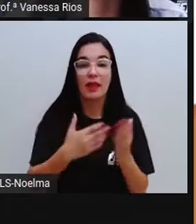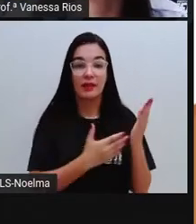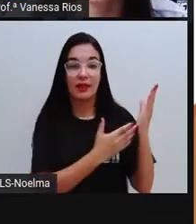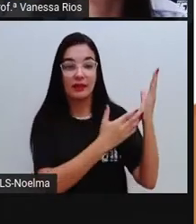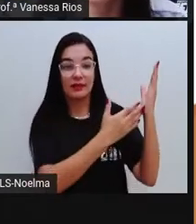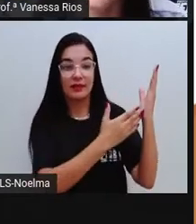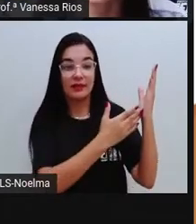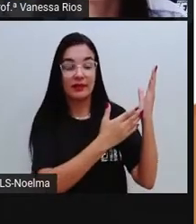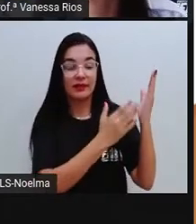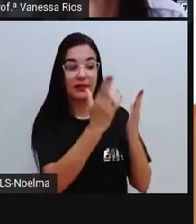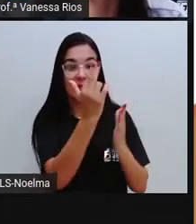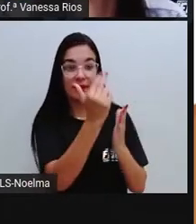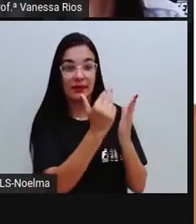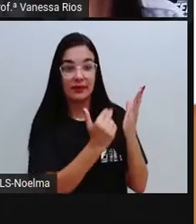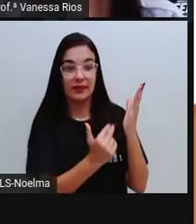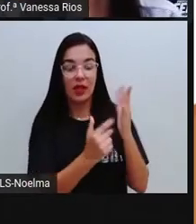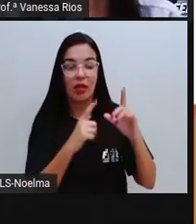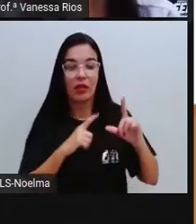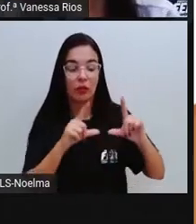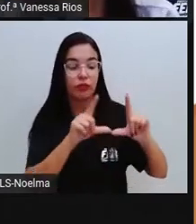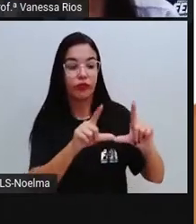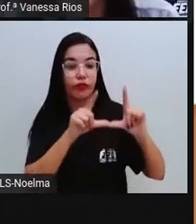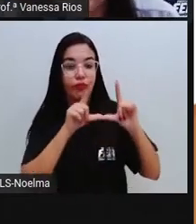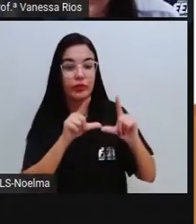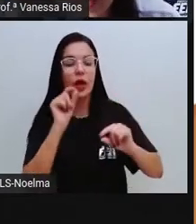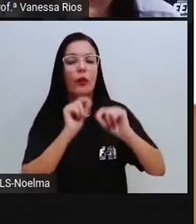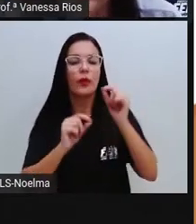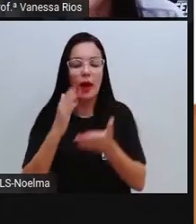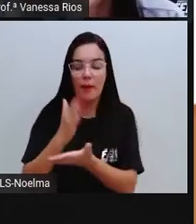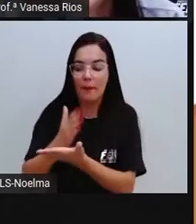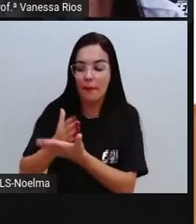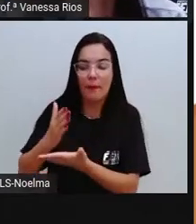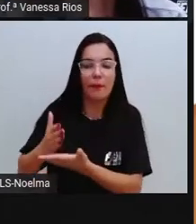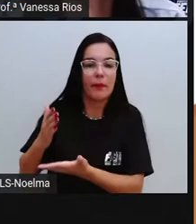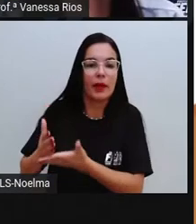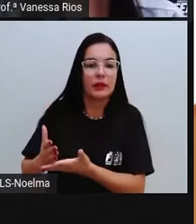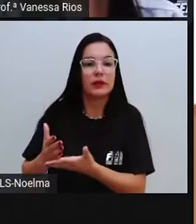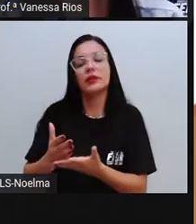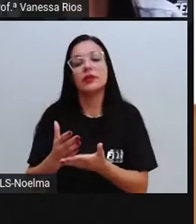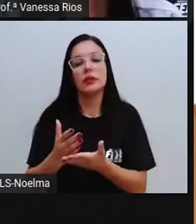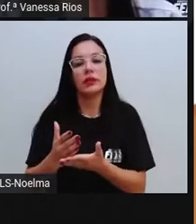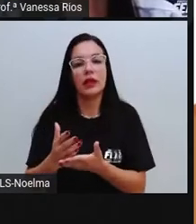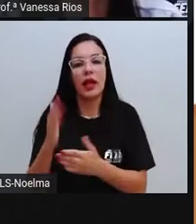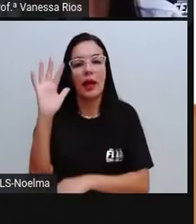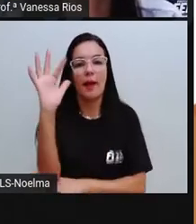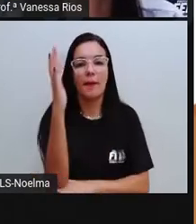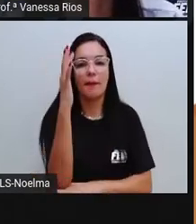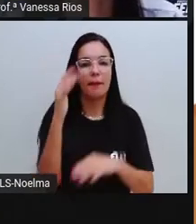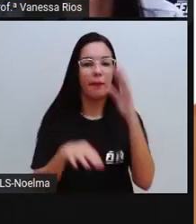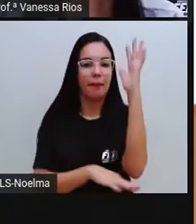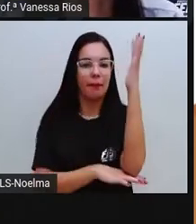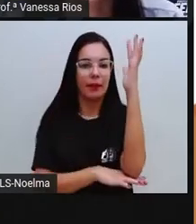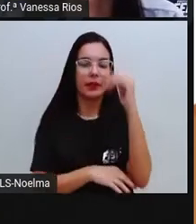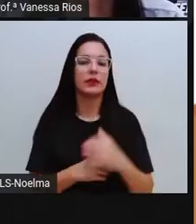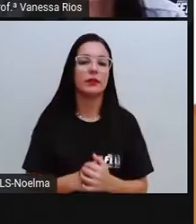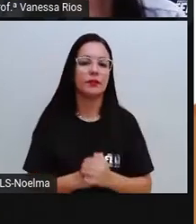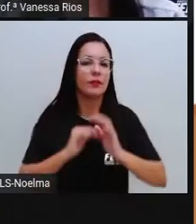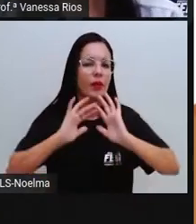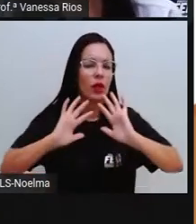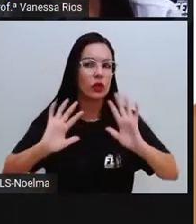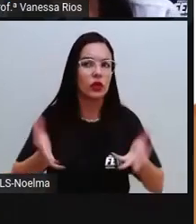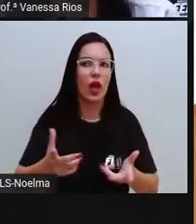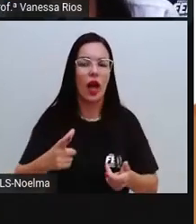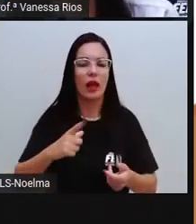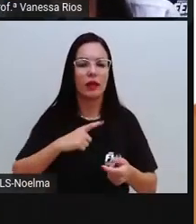recordarmos aí das partes das plantas. A gente já observou que as plantas